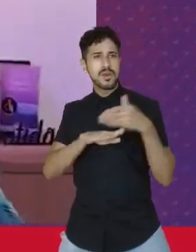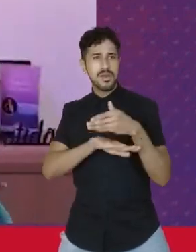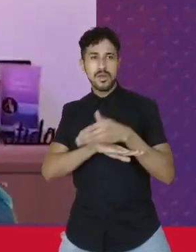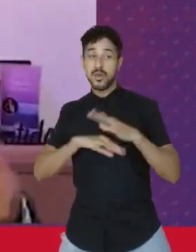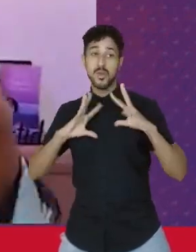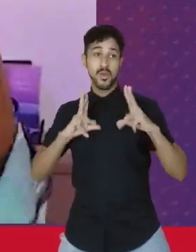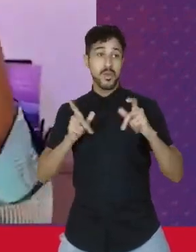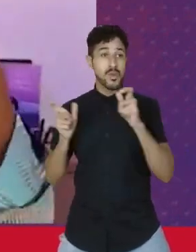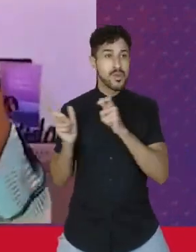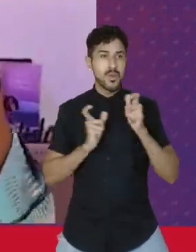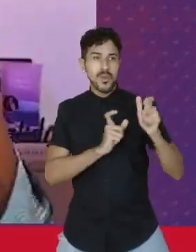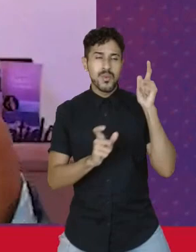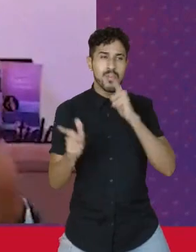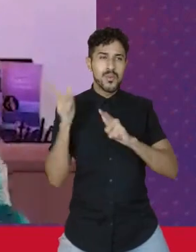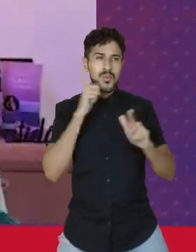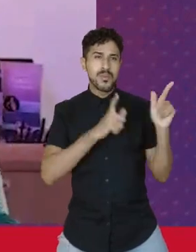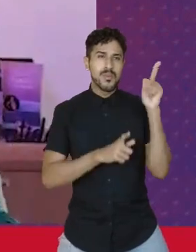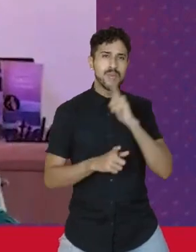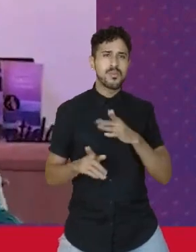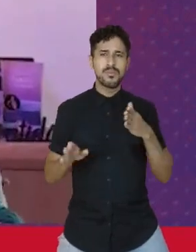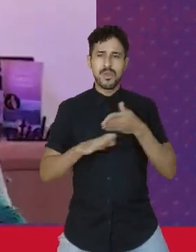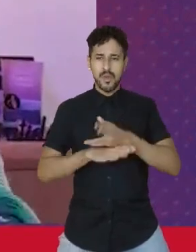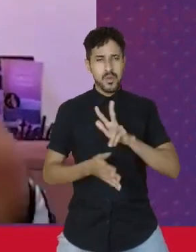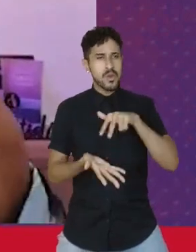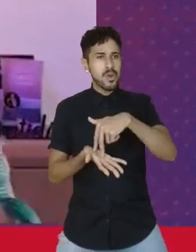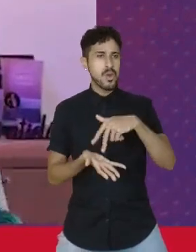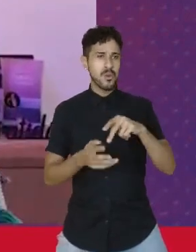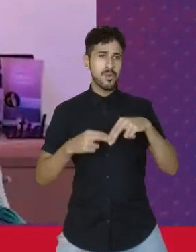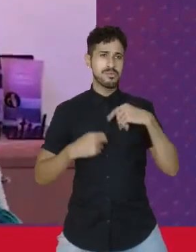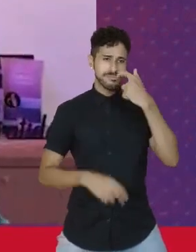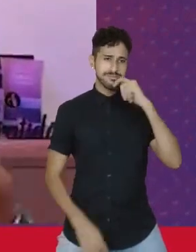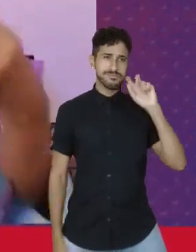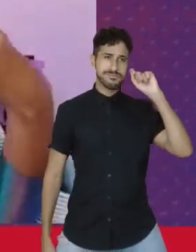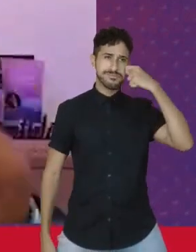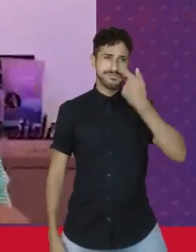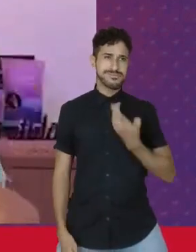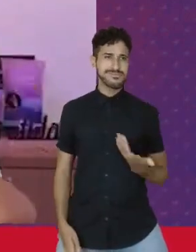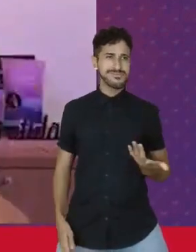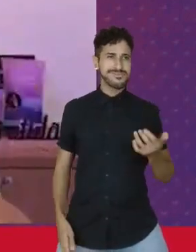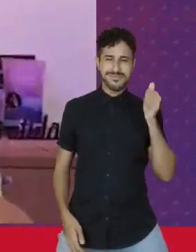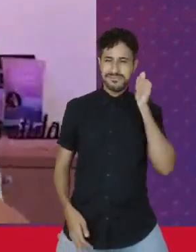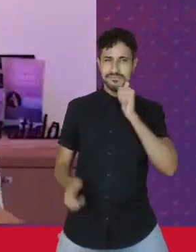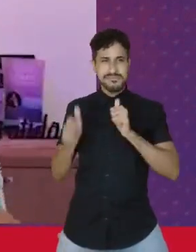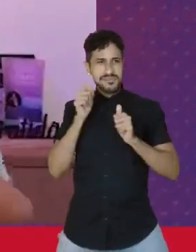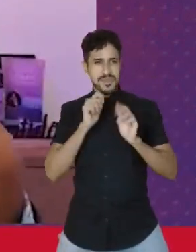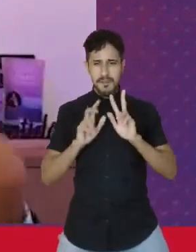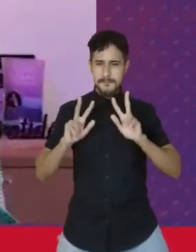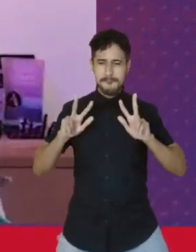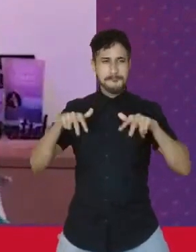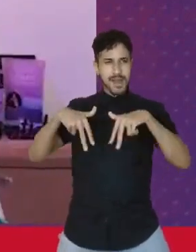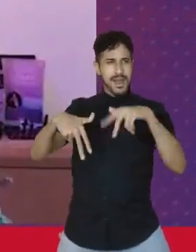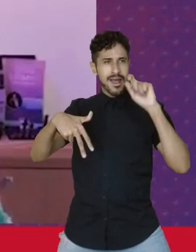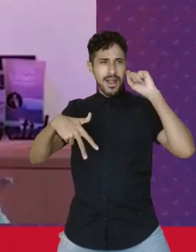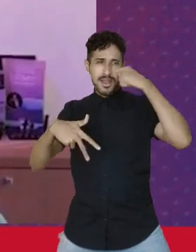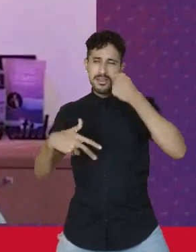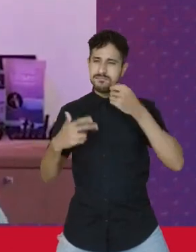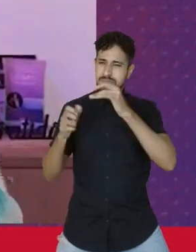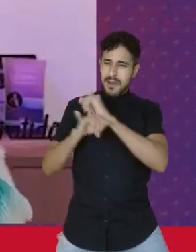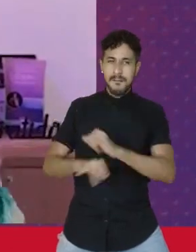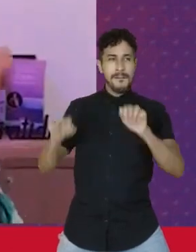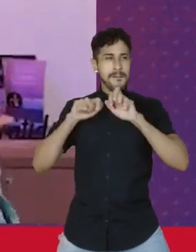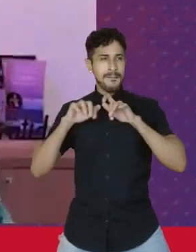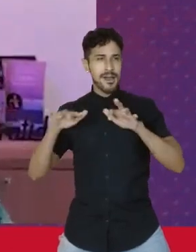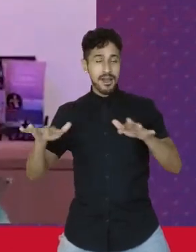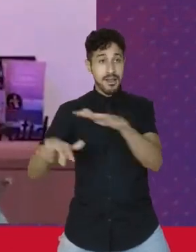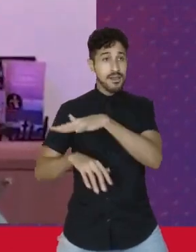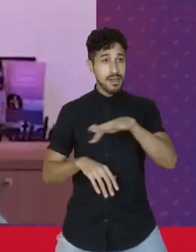os lugares e podendo ocupar os lugares por ser negra, sendo negra, levando nossa negritude para esses espaços.